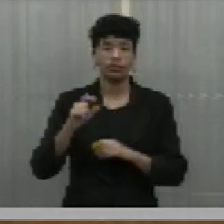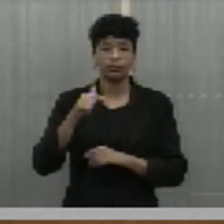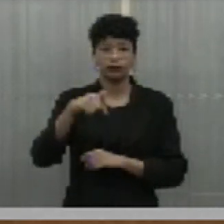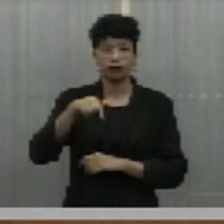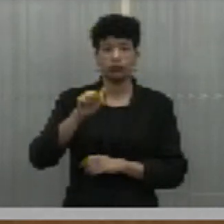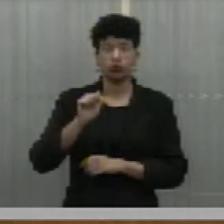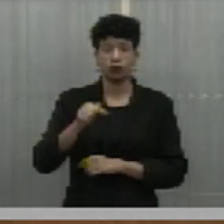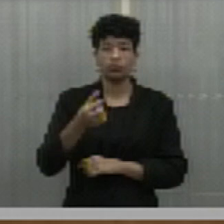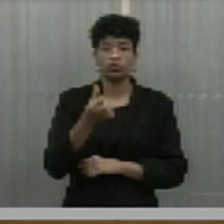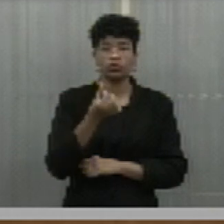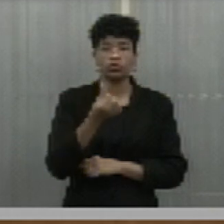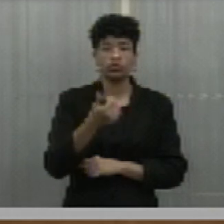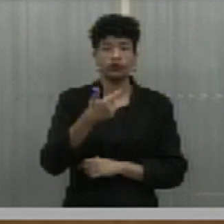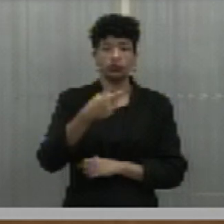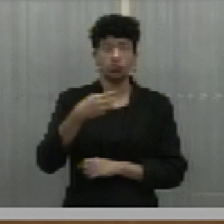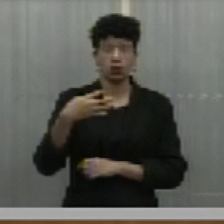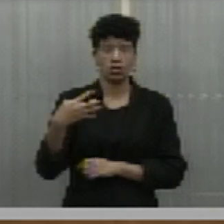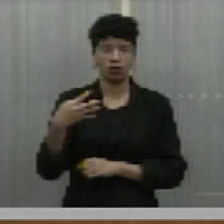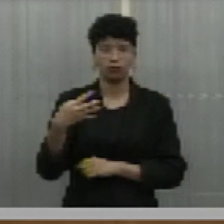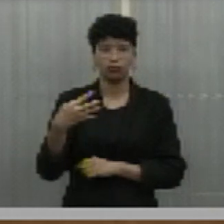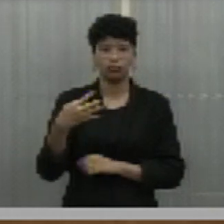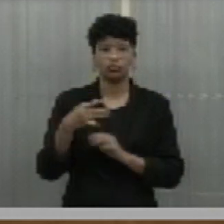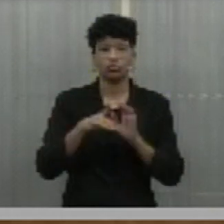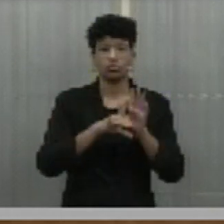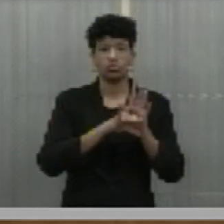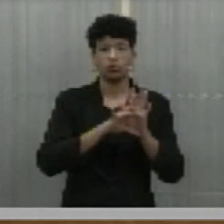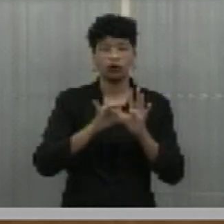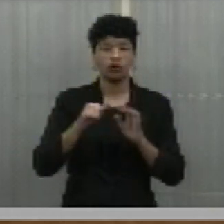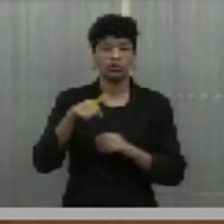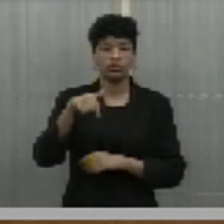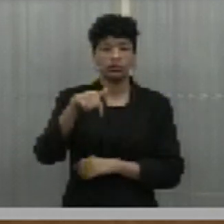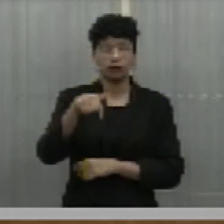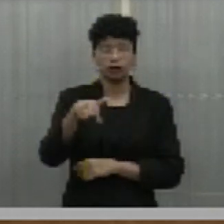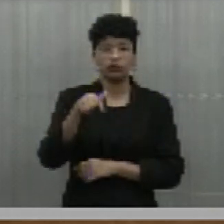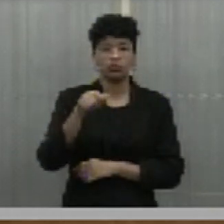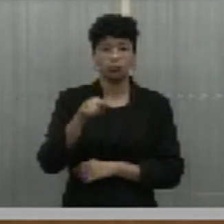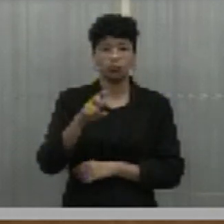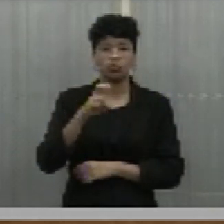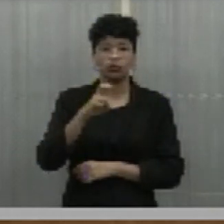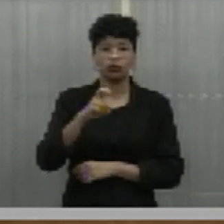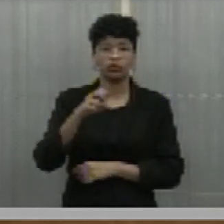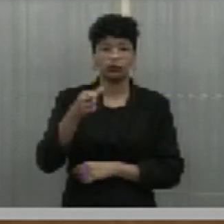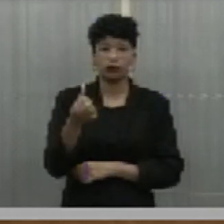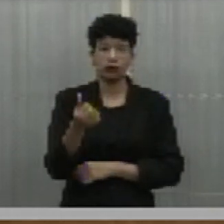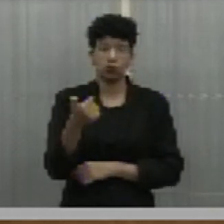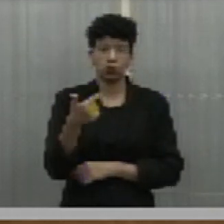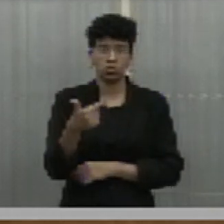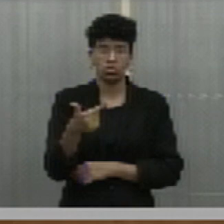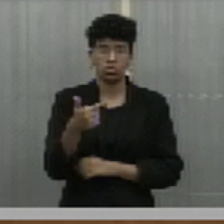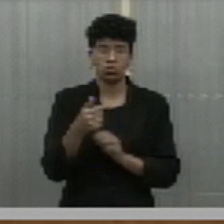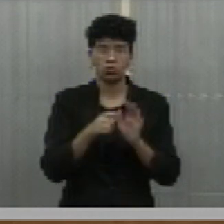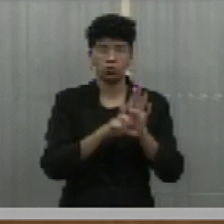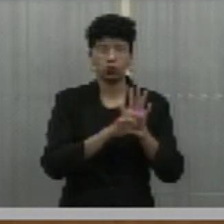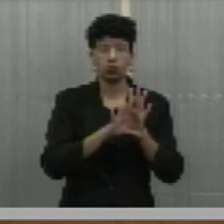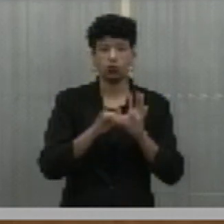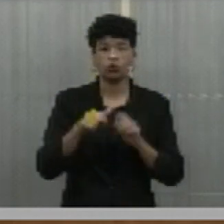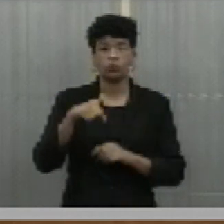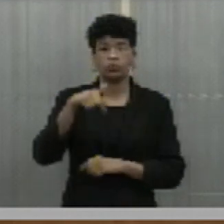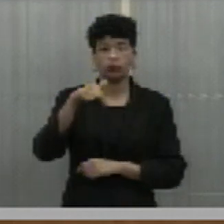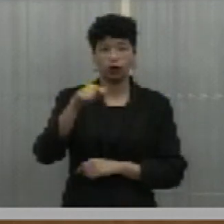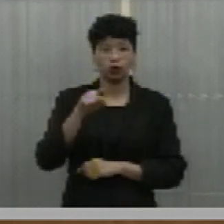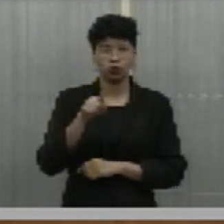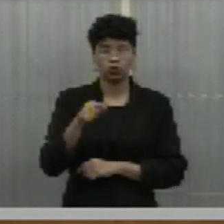7.624, Lei nº 7.562, Lei nº